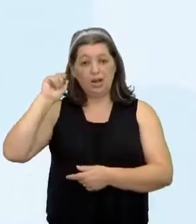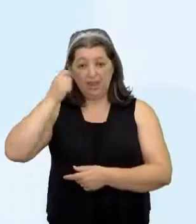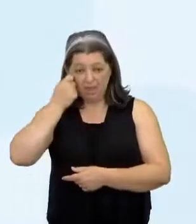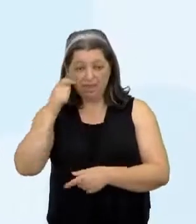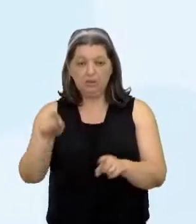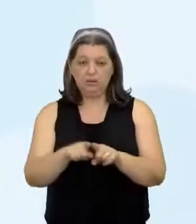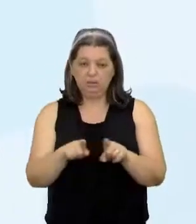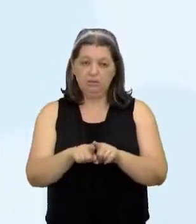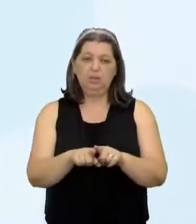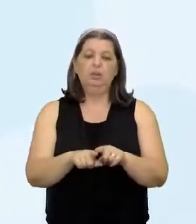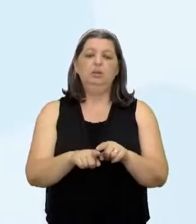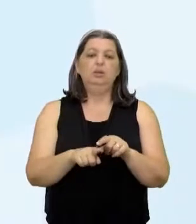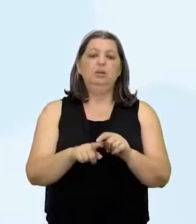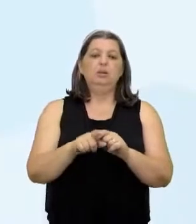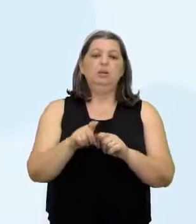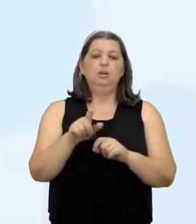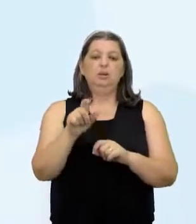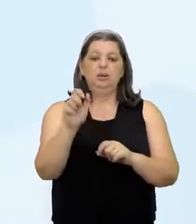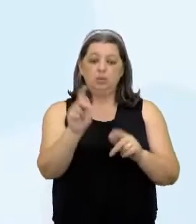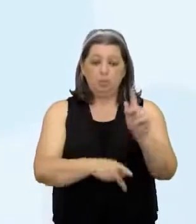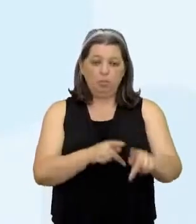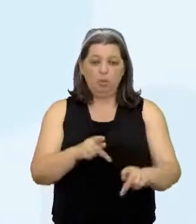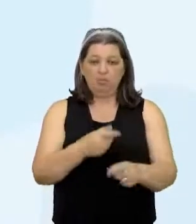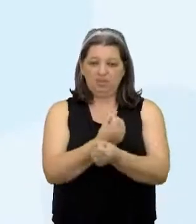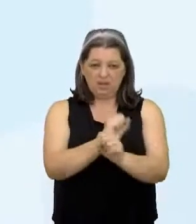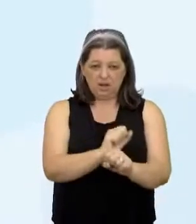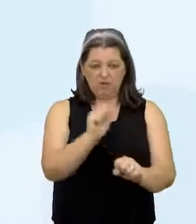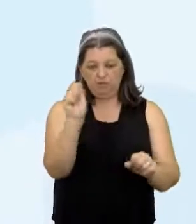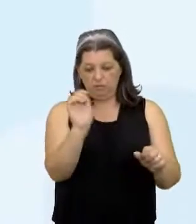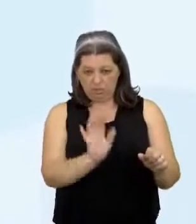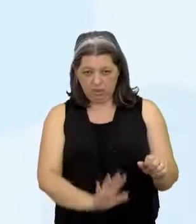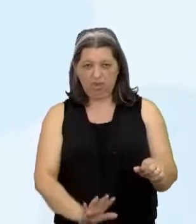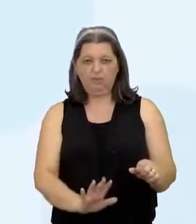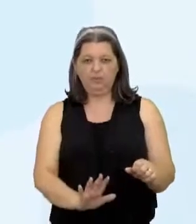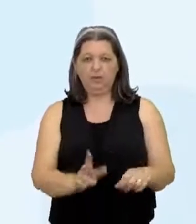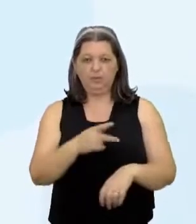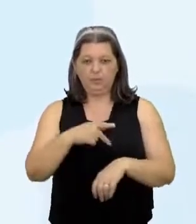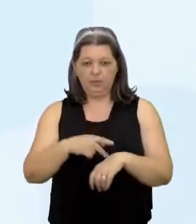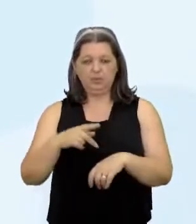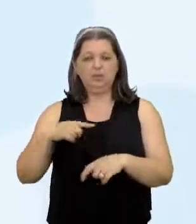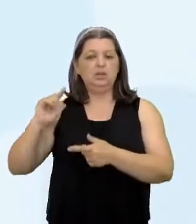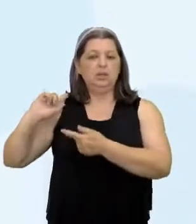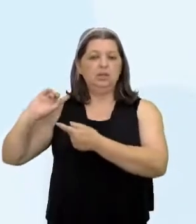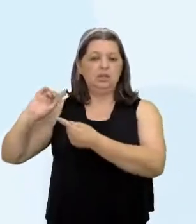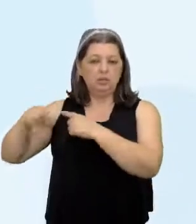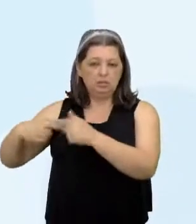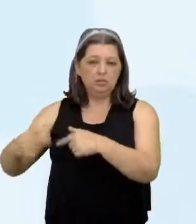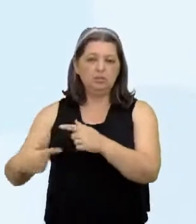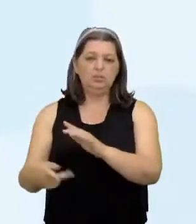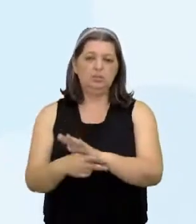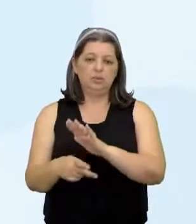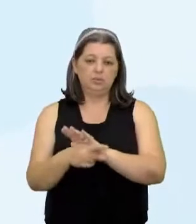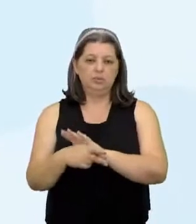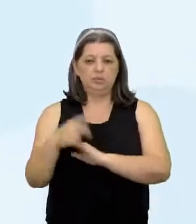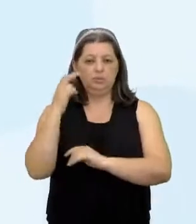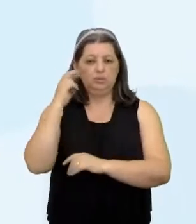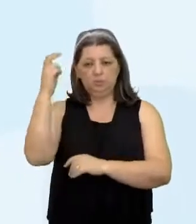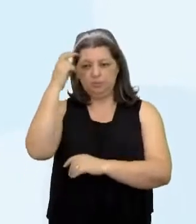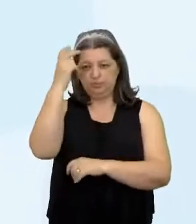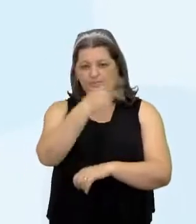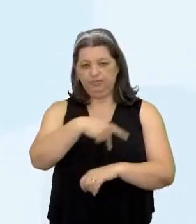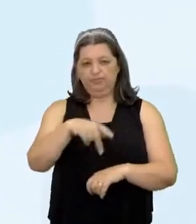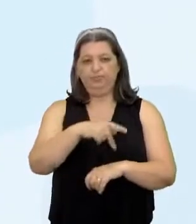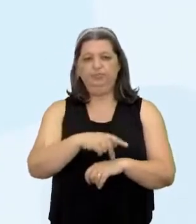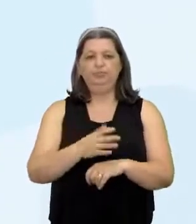descendentes crioulos e mestiços Influenciaram em profundidade A formação cultural do país Desde a época em que